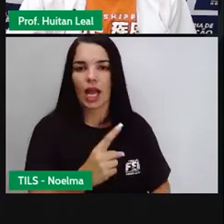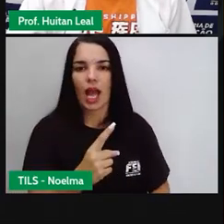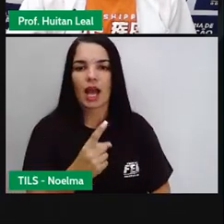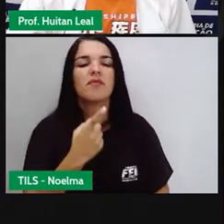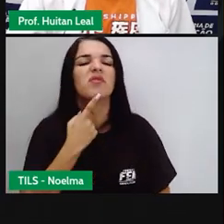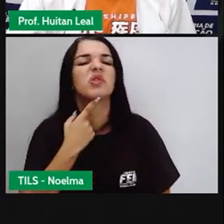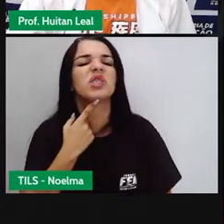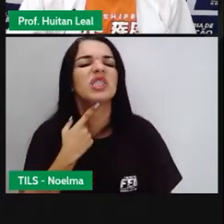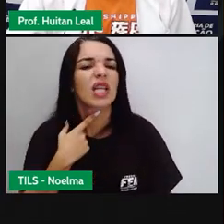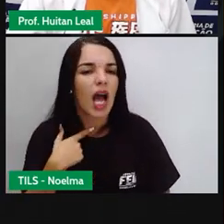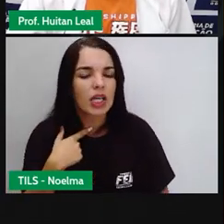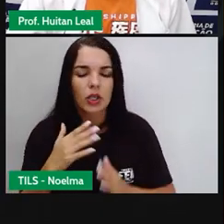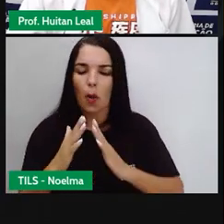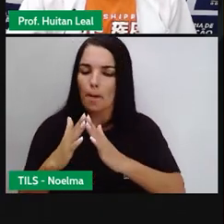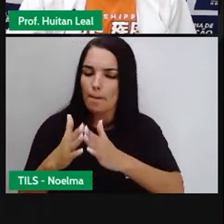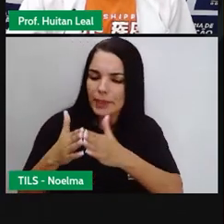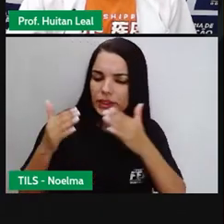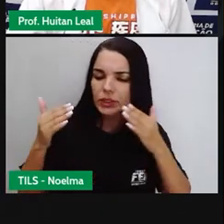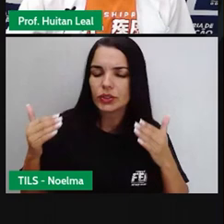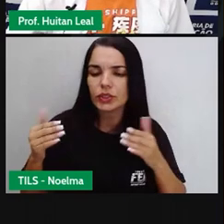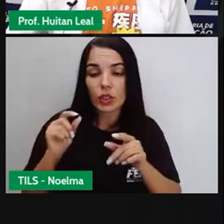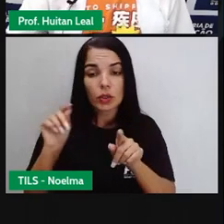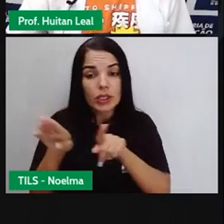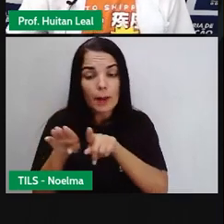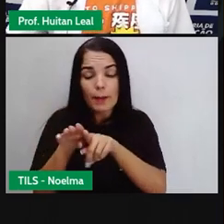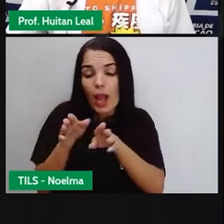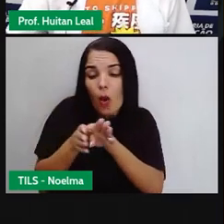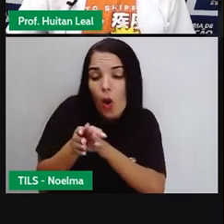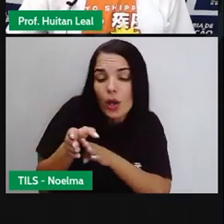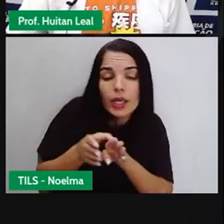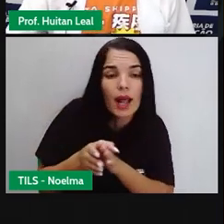desejo, um pedido, uma orientação.